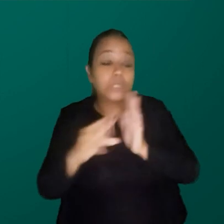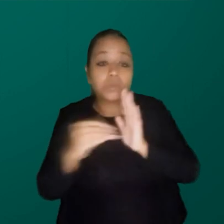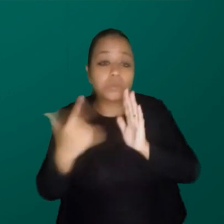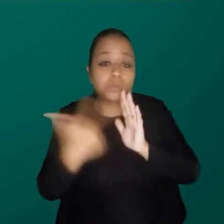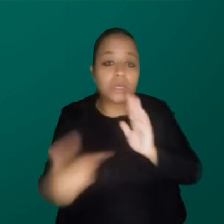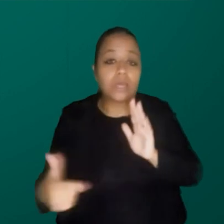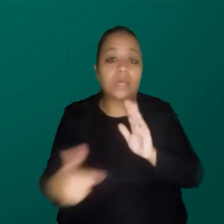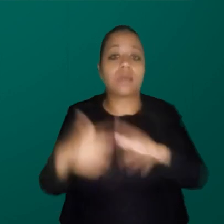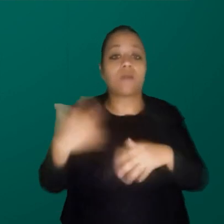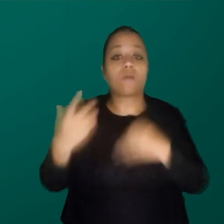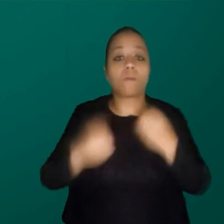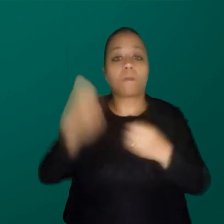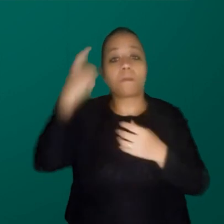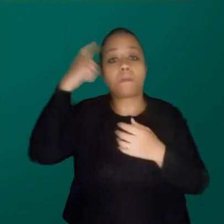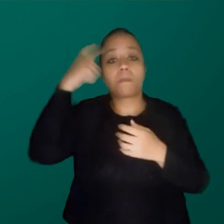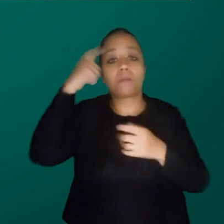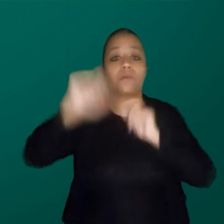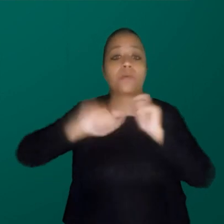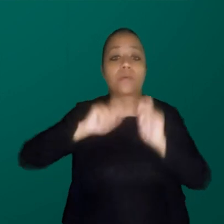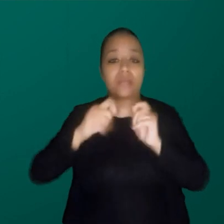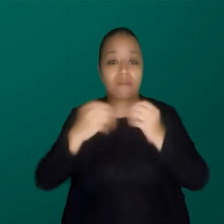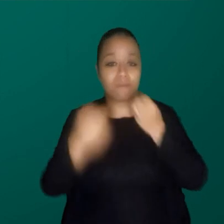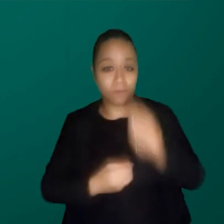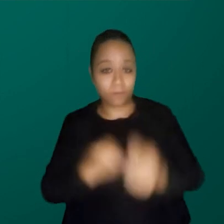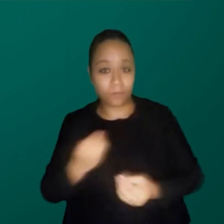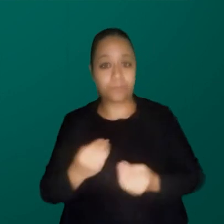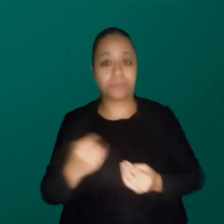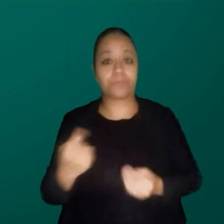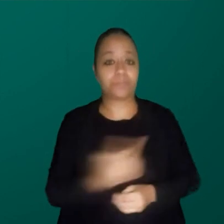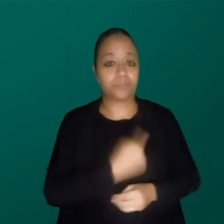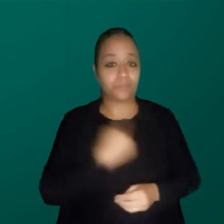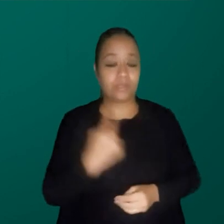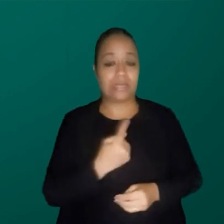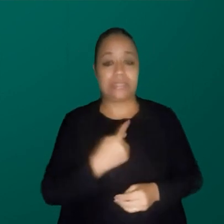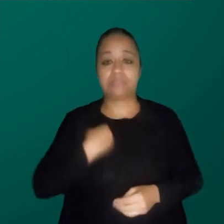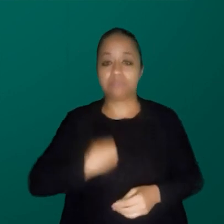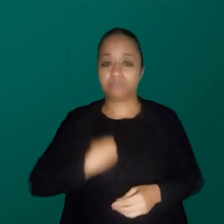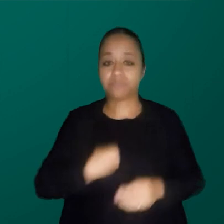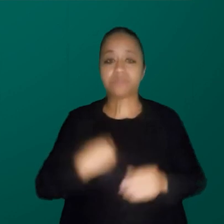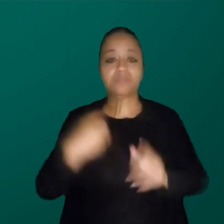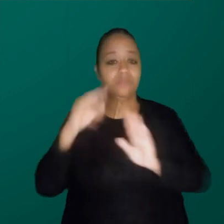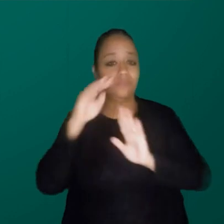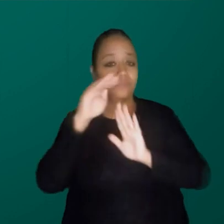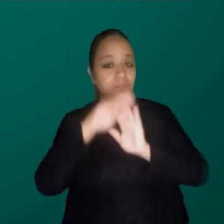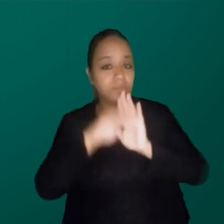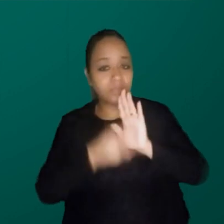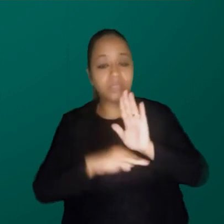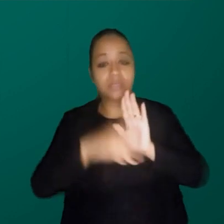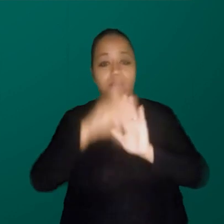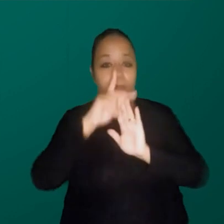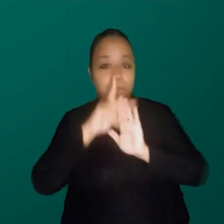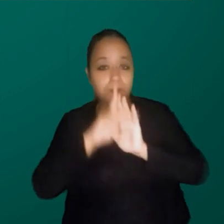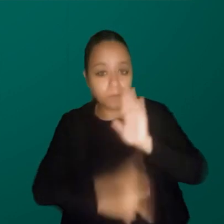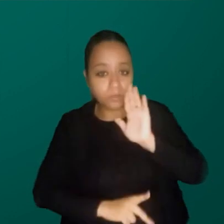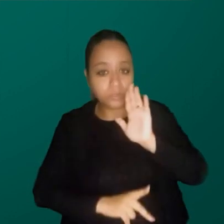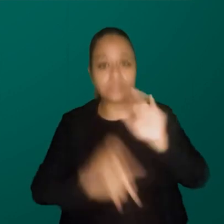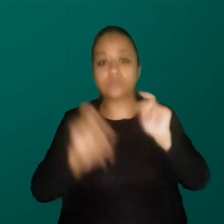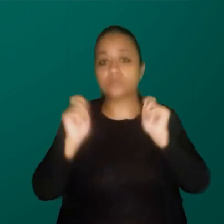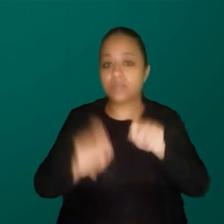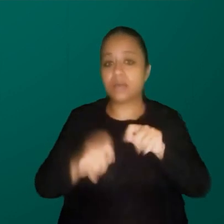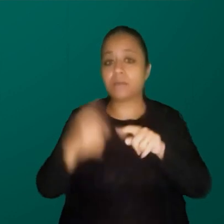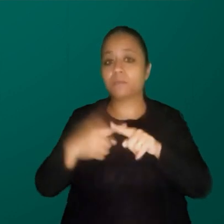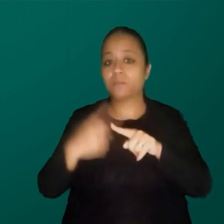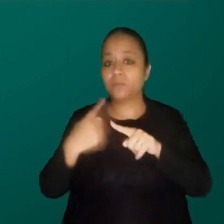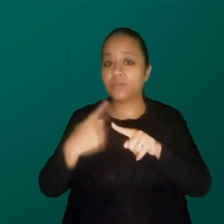e eu fico pensando o que a gente que está nesses projetos pode fazer, porque é um